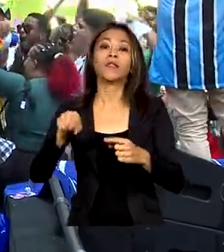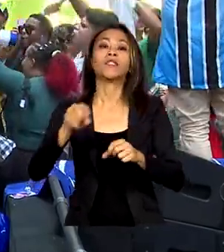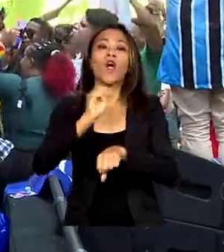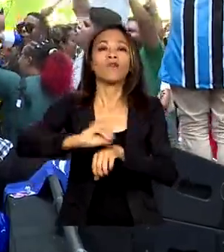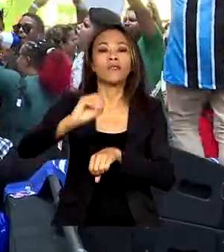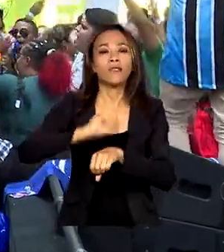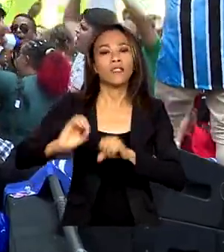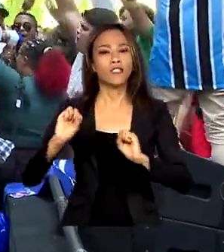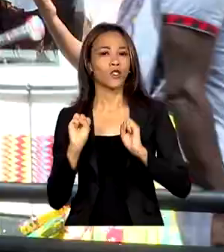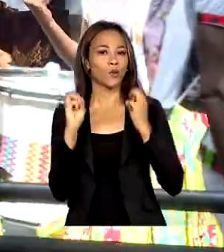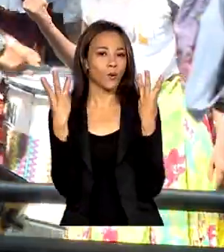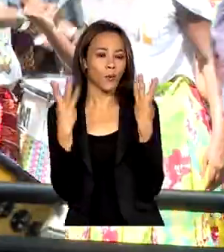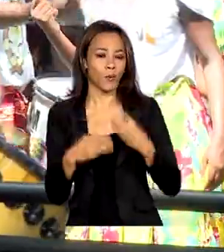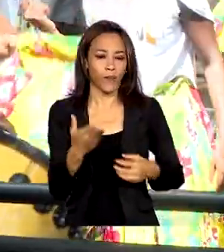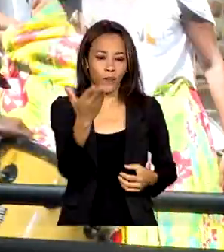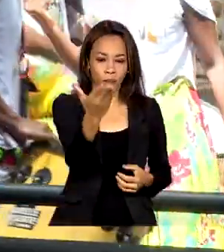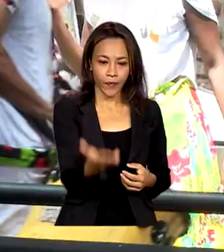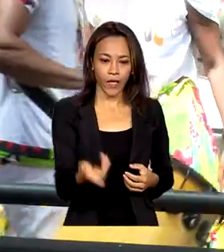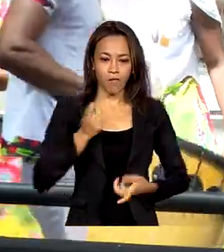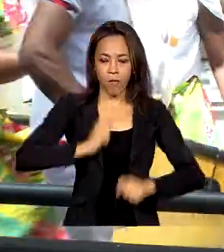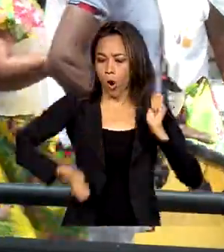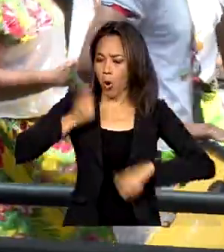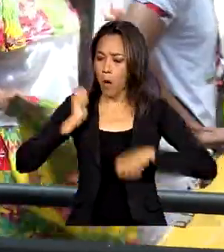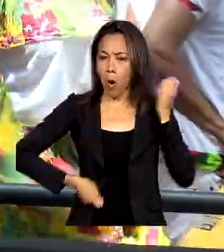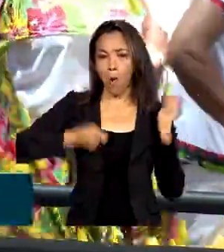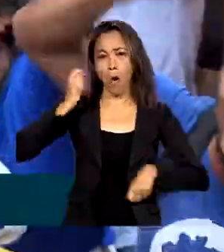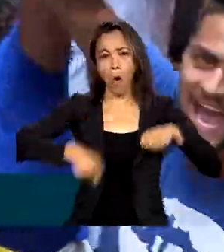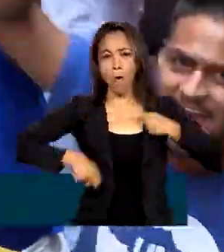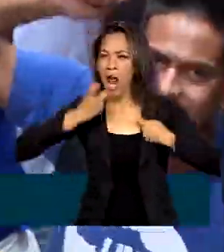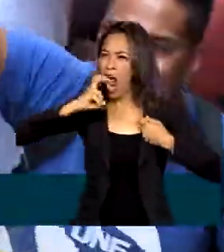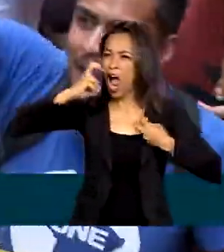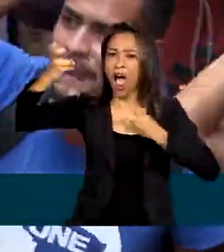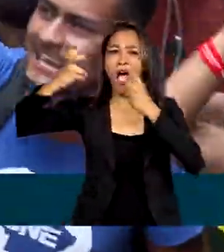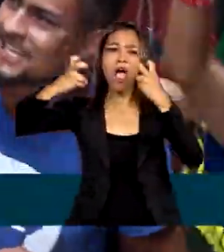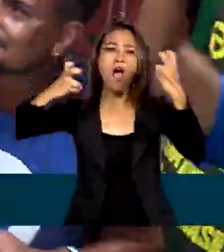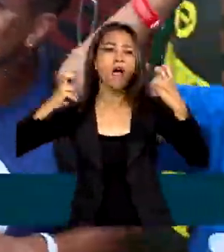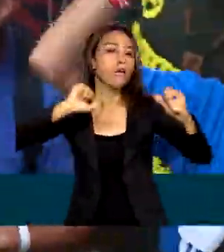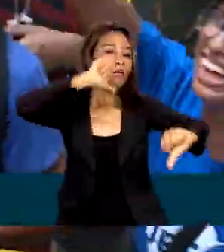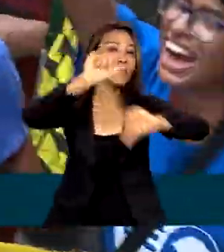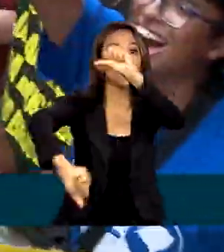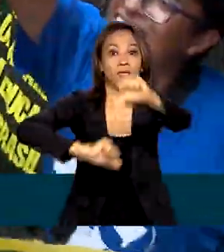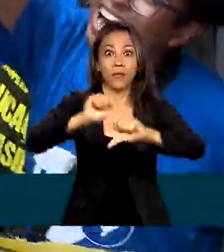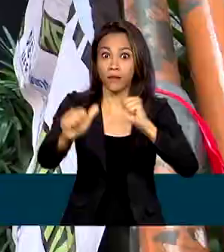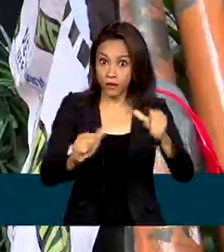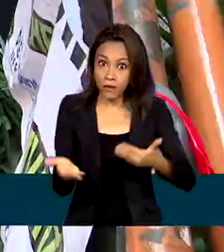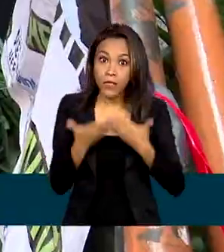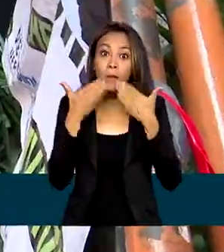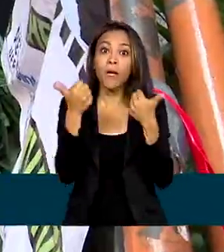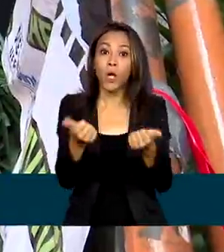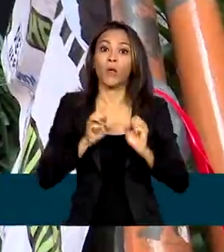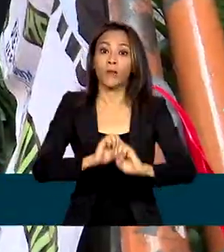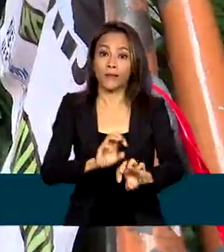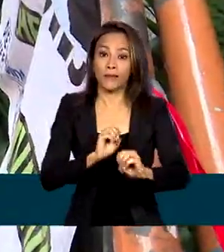Reunir para multiplicar. Os tambores e gritos de guerra pedem mudanças e melhorias na educação.